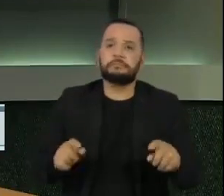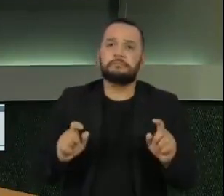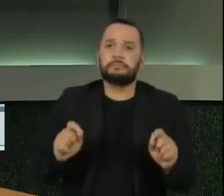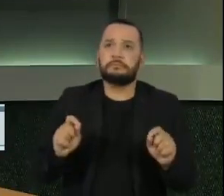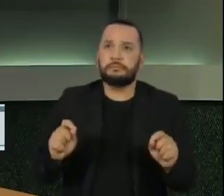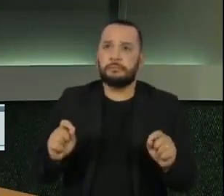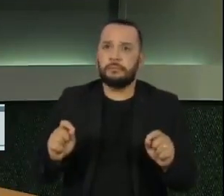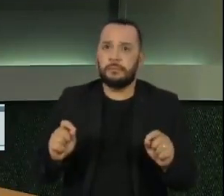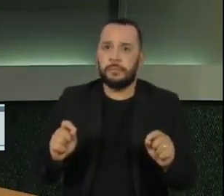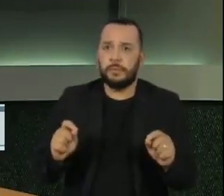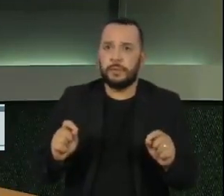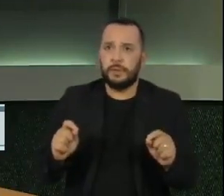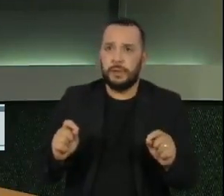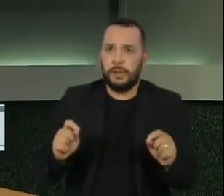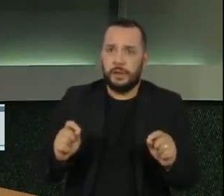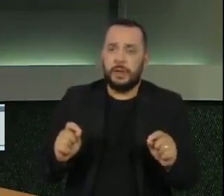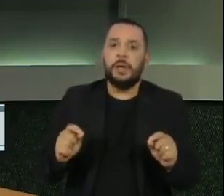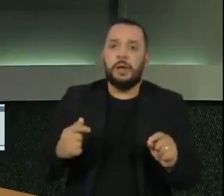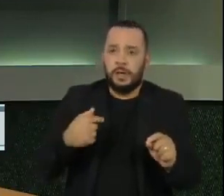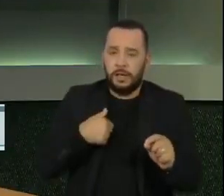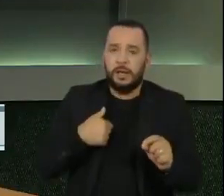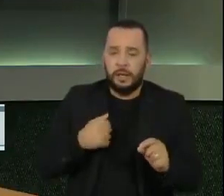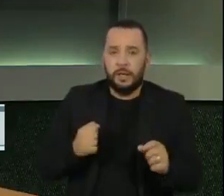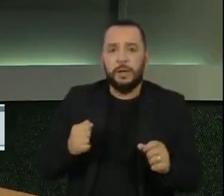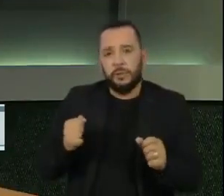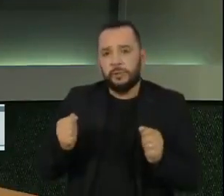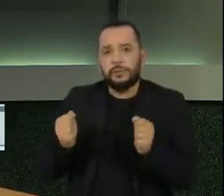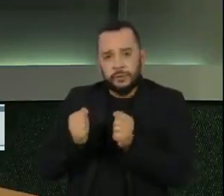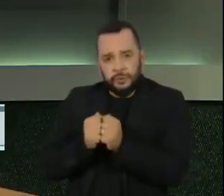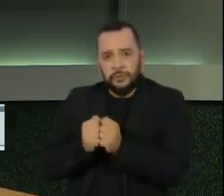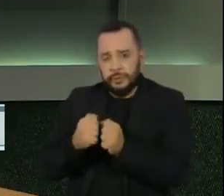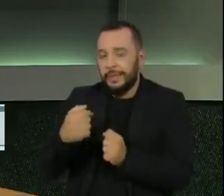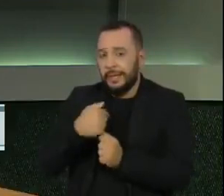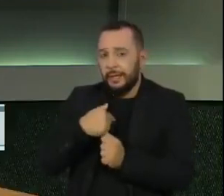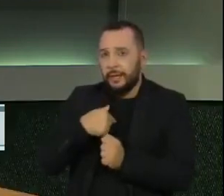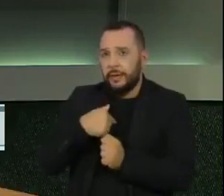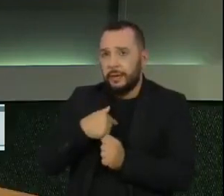eu vou estar ali no meio conectando